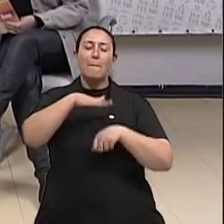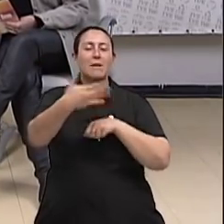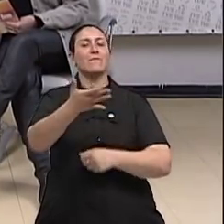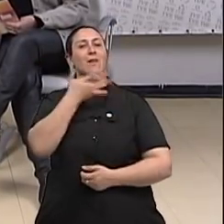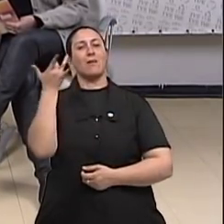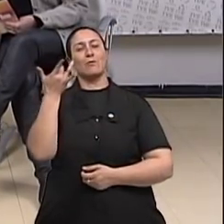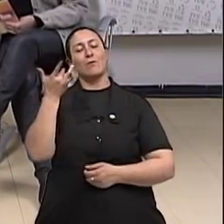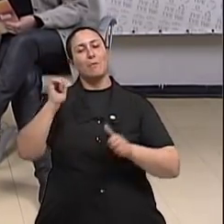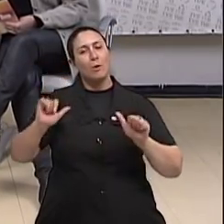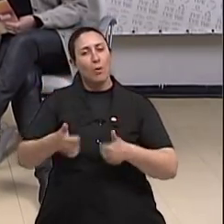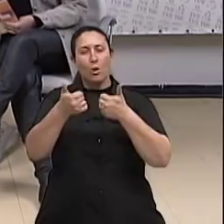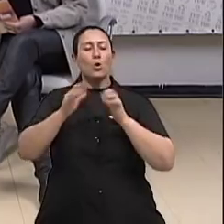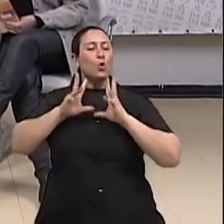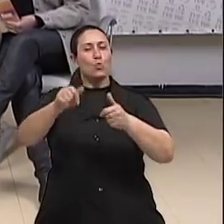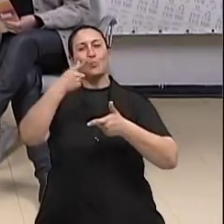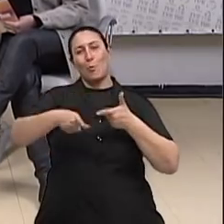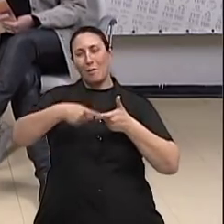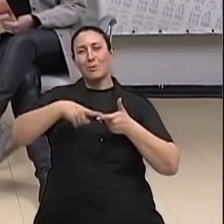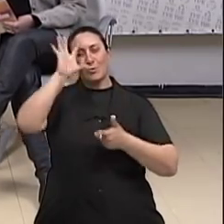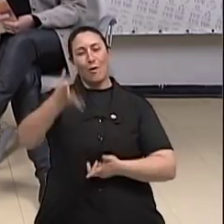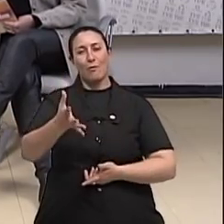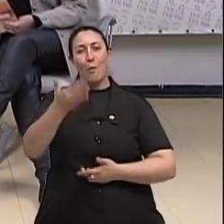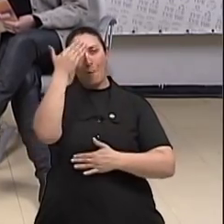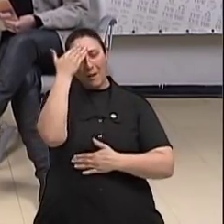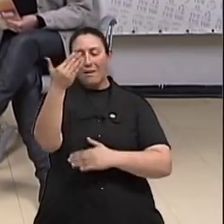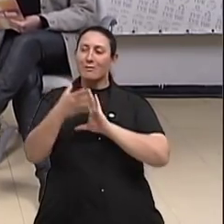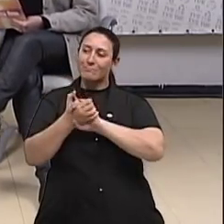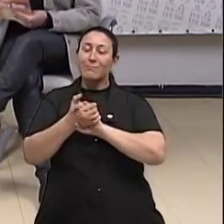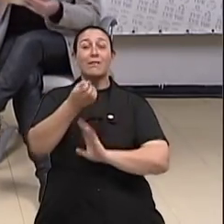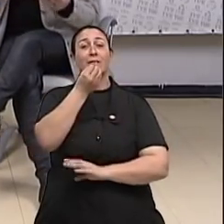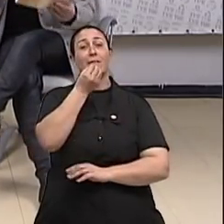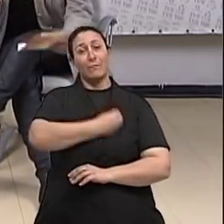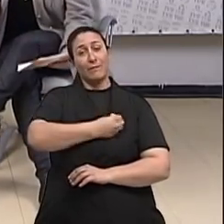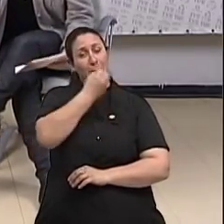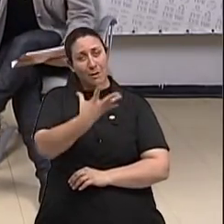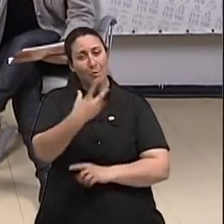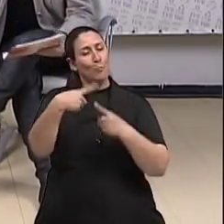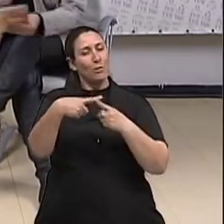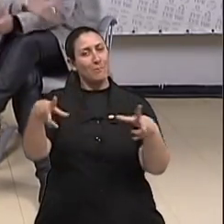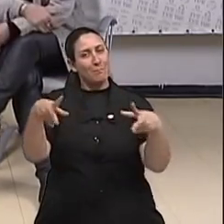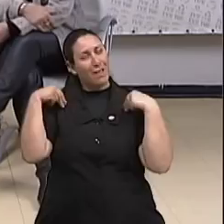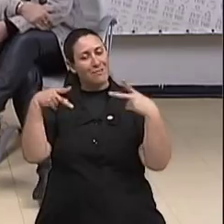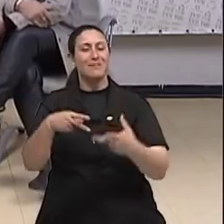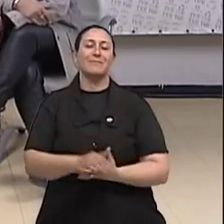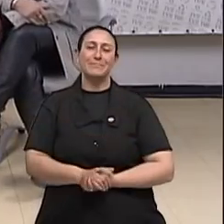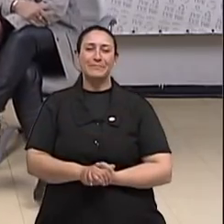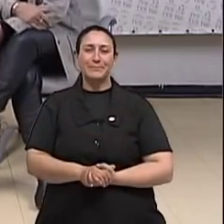facilidade todos os nossos conflitos, né, doutora? Amém. Obrigada pela sua mão. Viva bem, porque a gente merece, né?